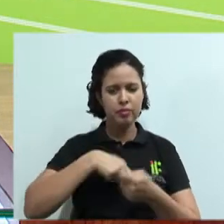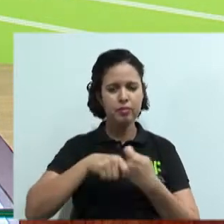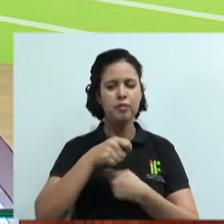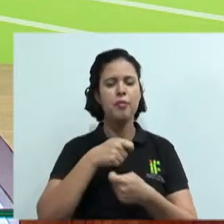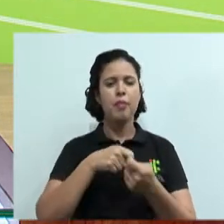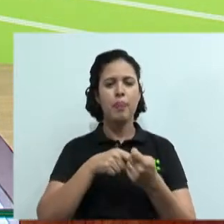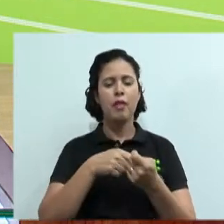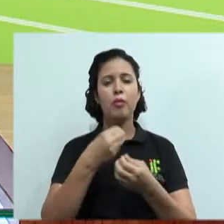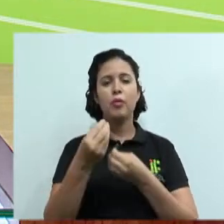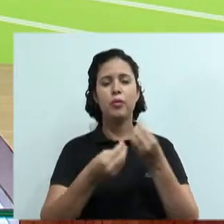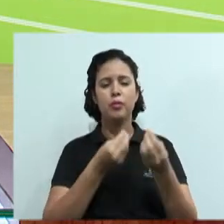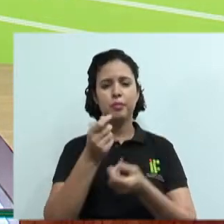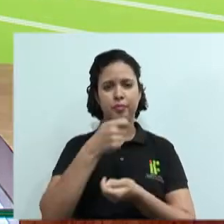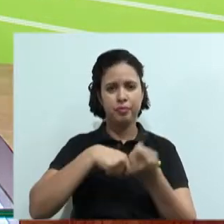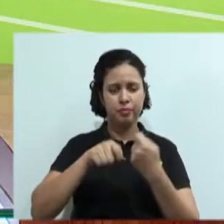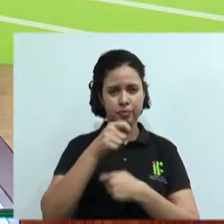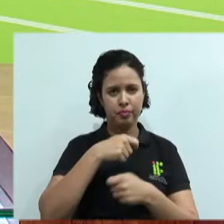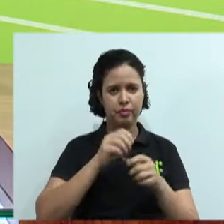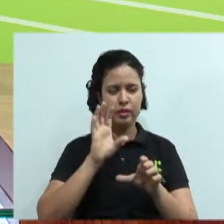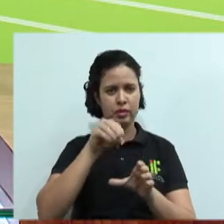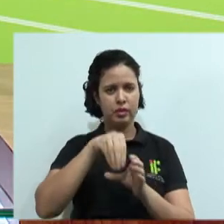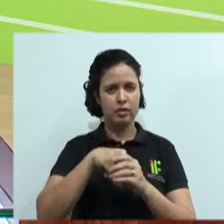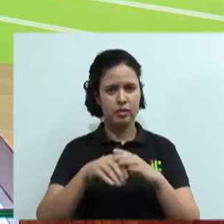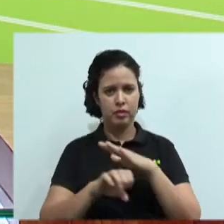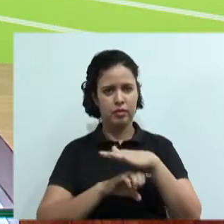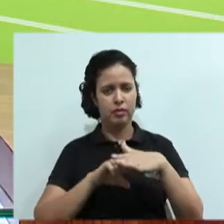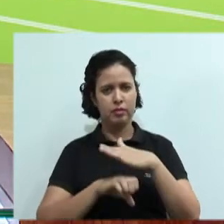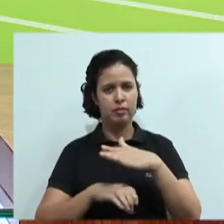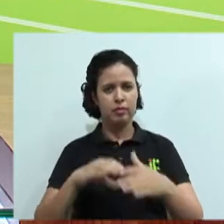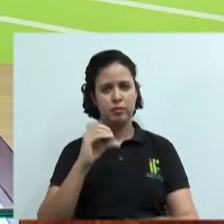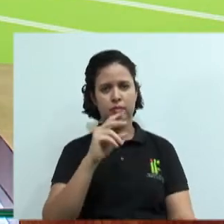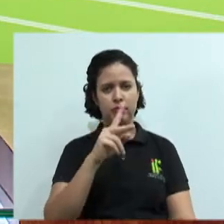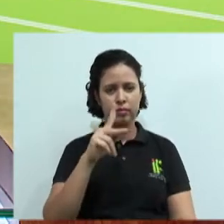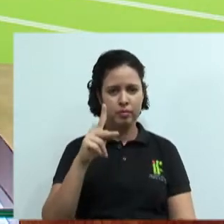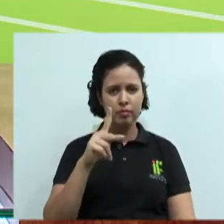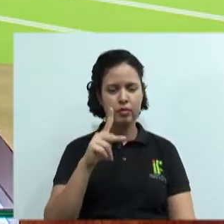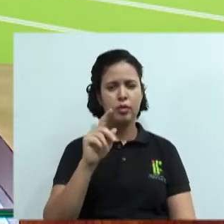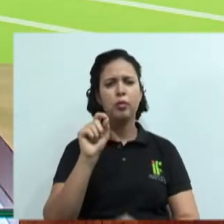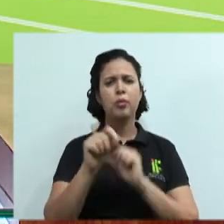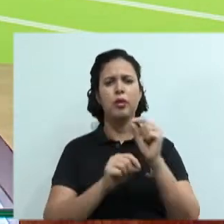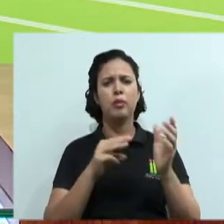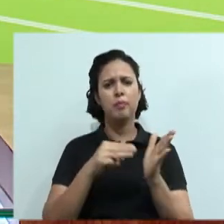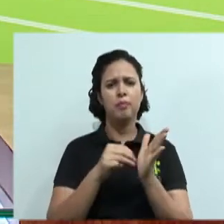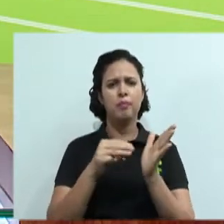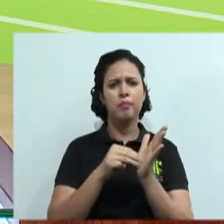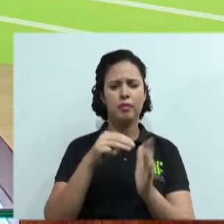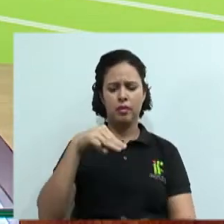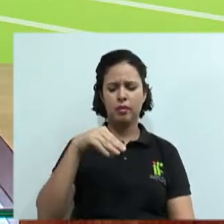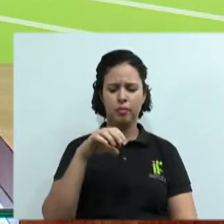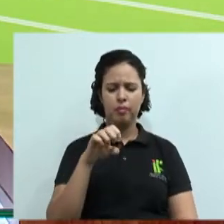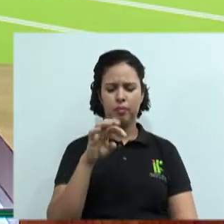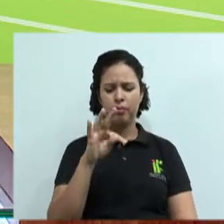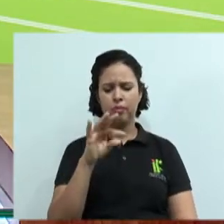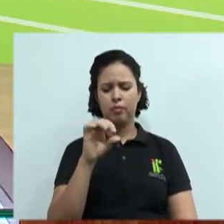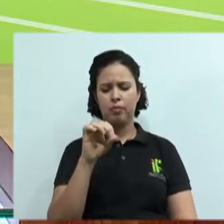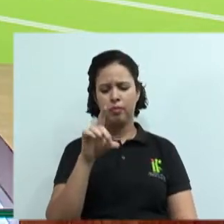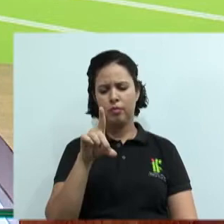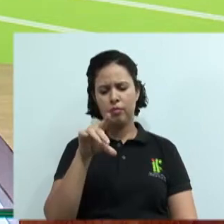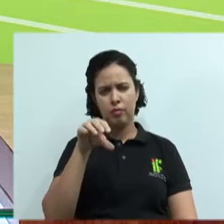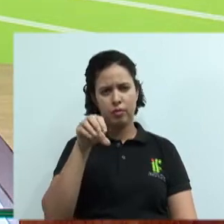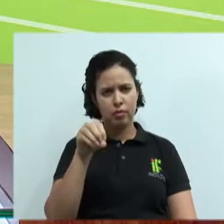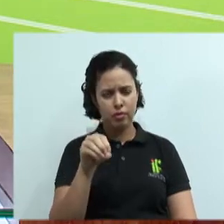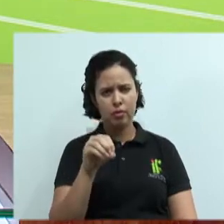métodos da negociação organizacional. E aí você fica pensando, meu Deus do céu, o que é método? Por que o pessoal da